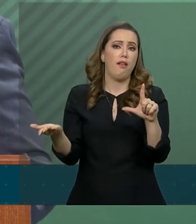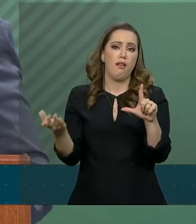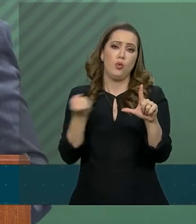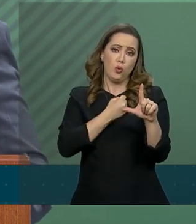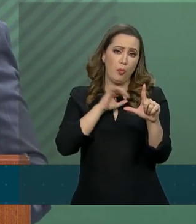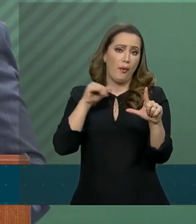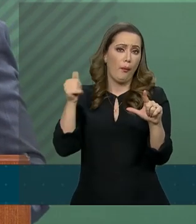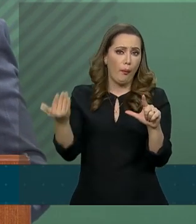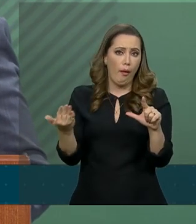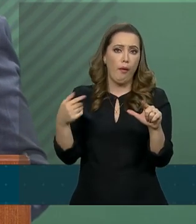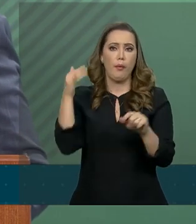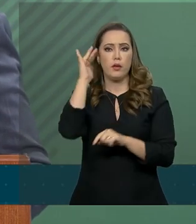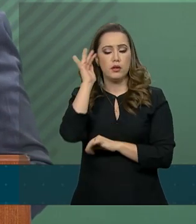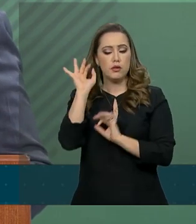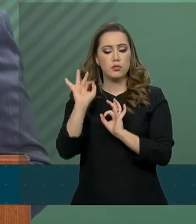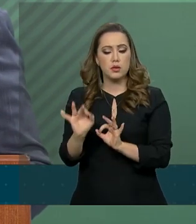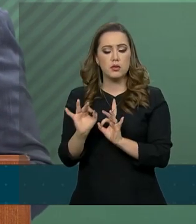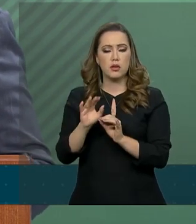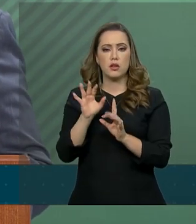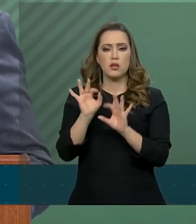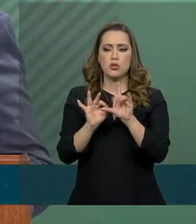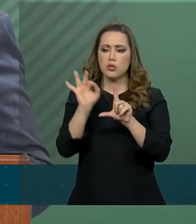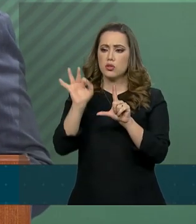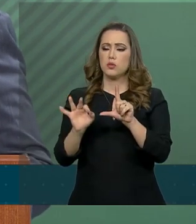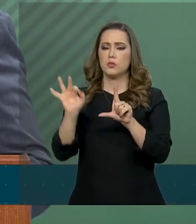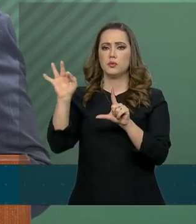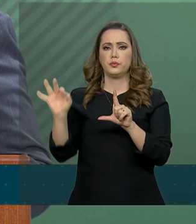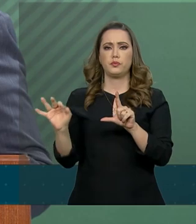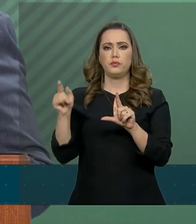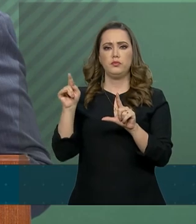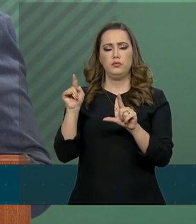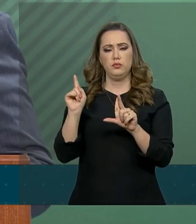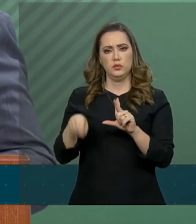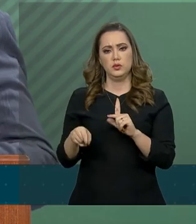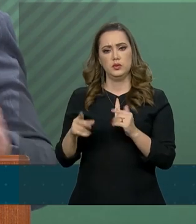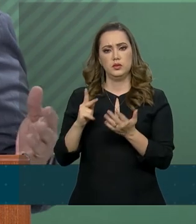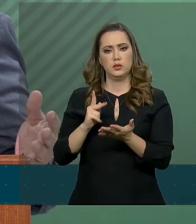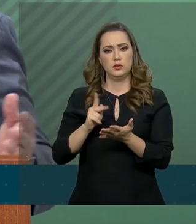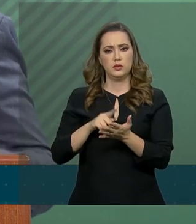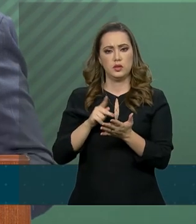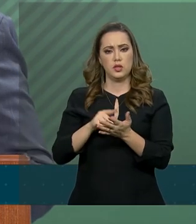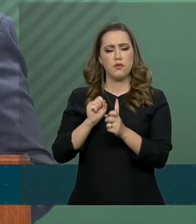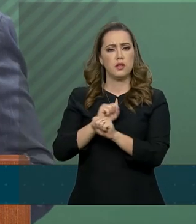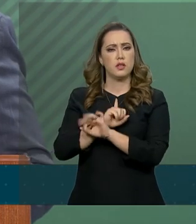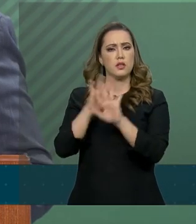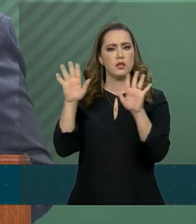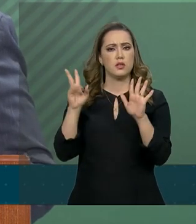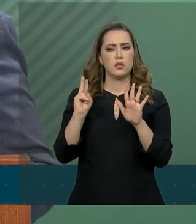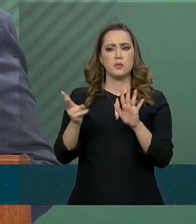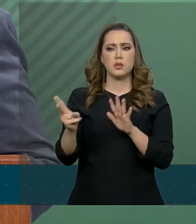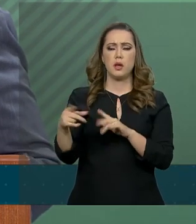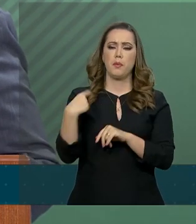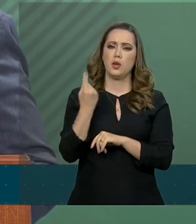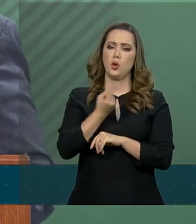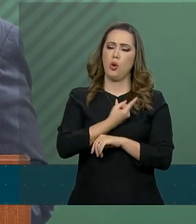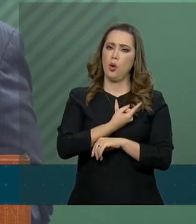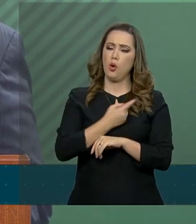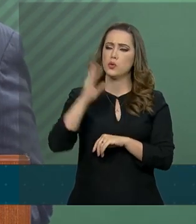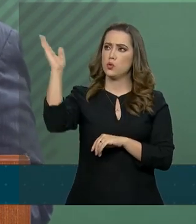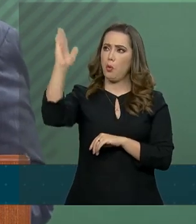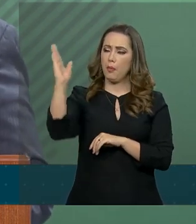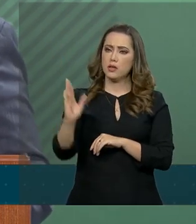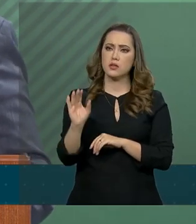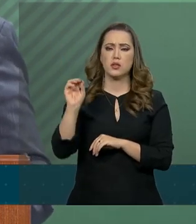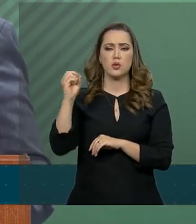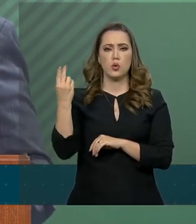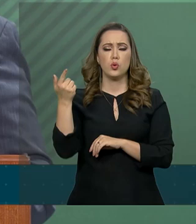efetivamente, nós termos uma medição que seja transparente a cada um de nós, brasileiros